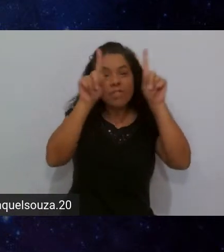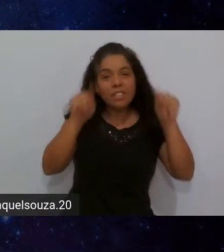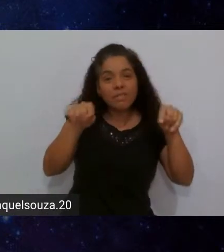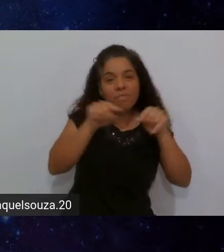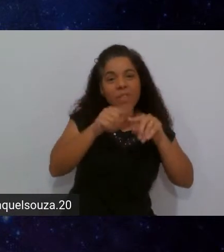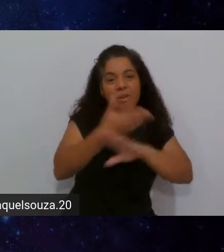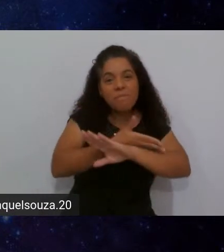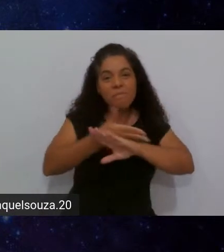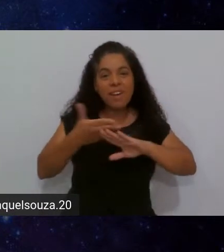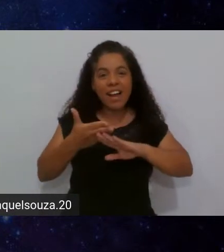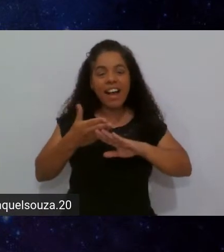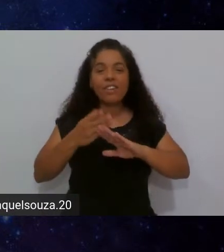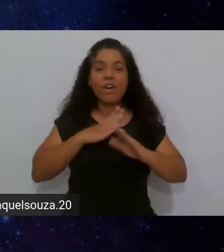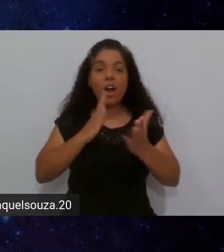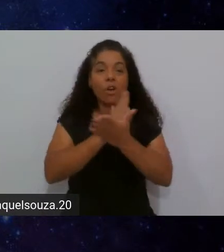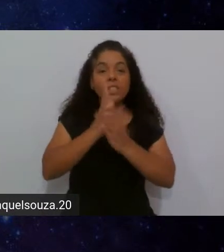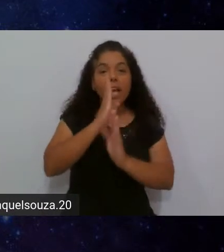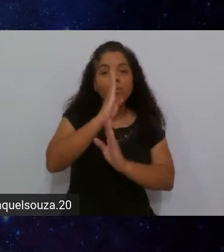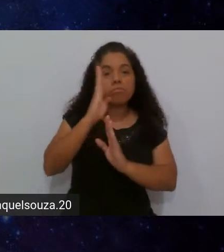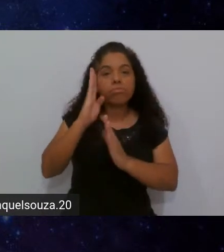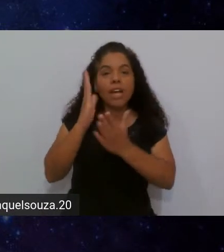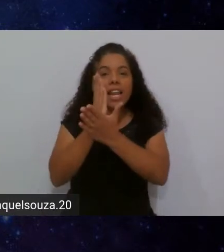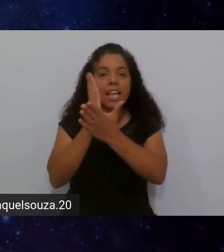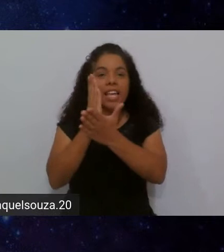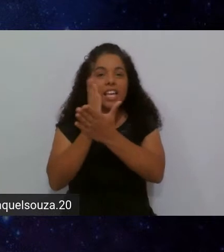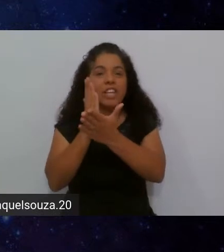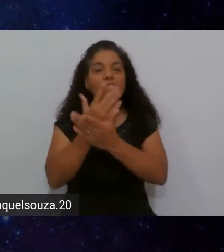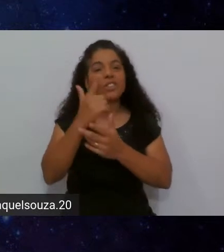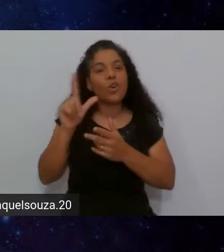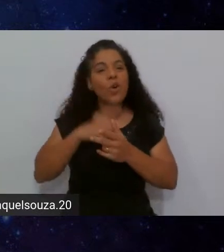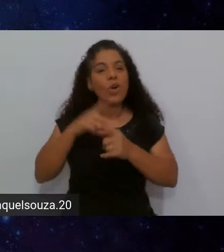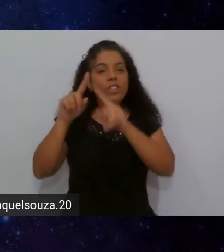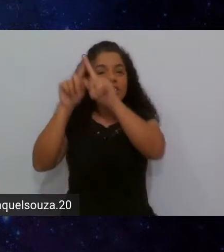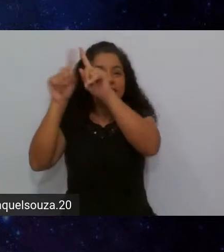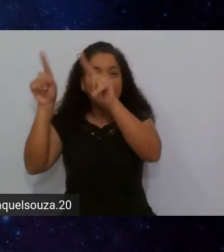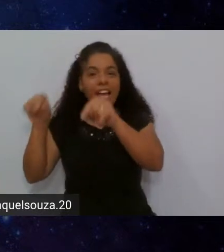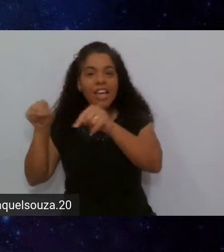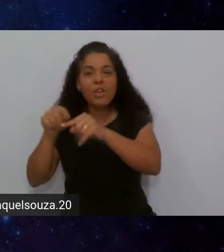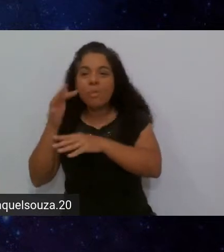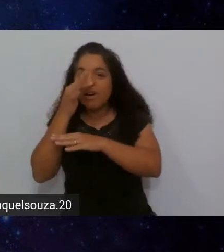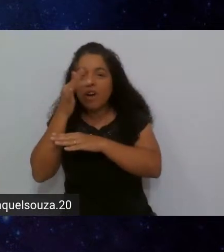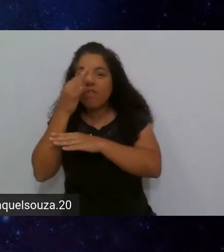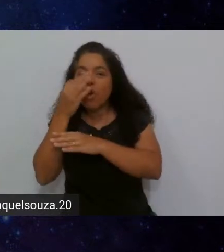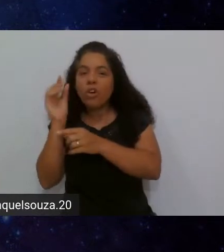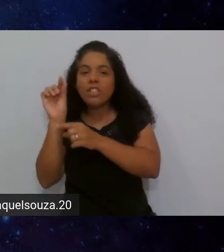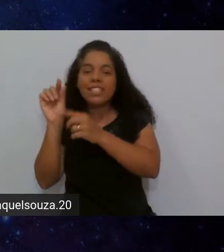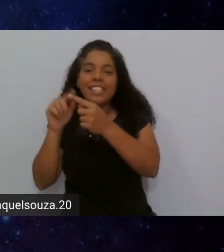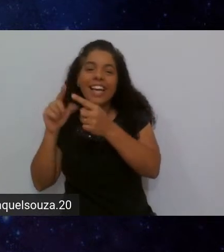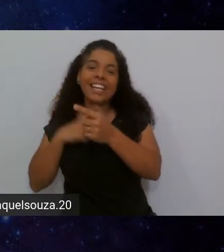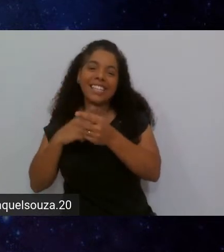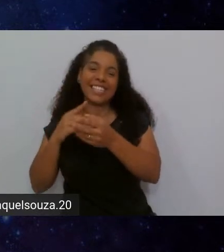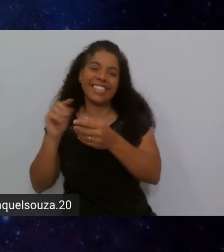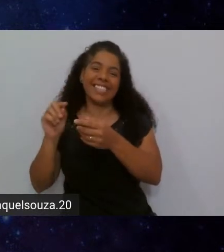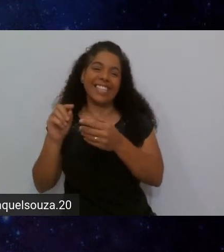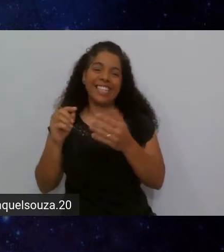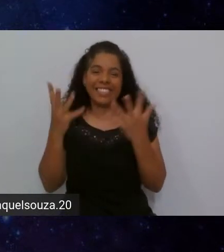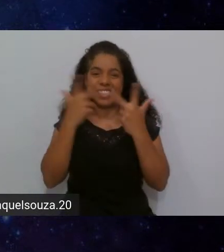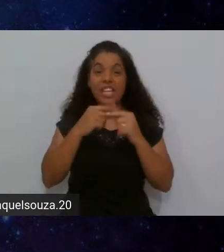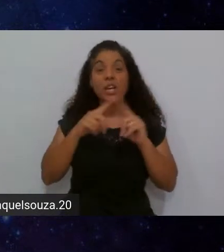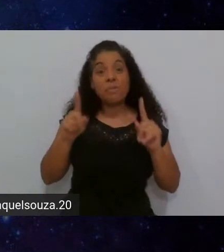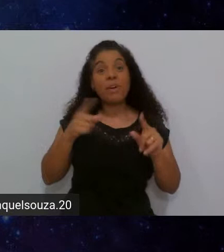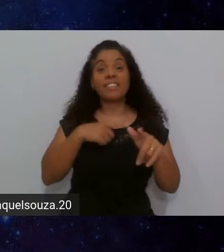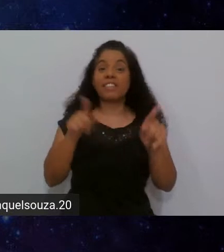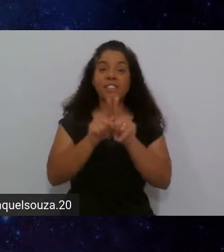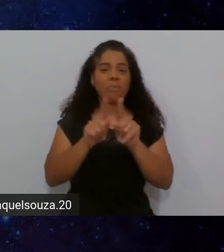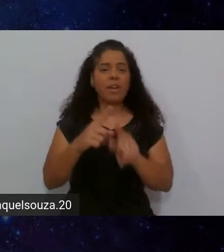deles tem alguns livros, e um outro tem aqui uma plantinha que é artificial. Mas eu também